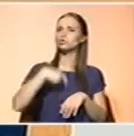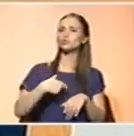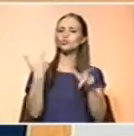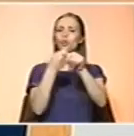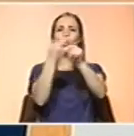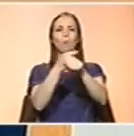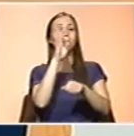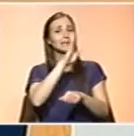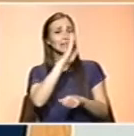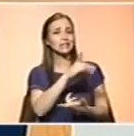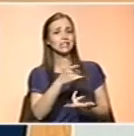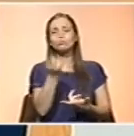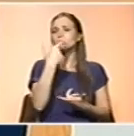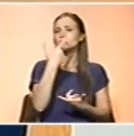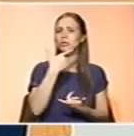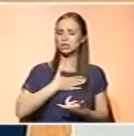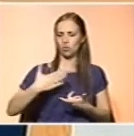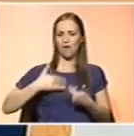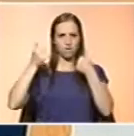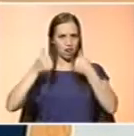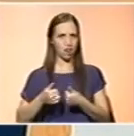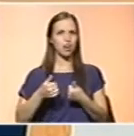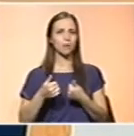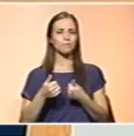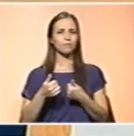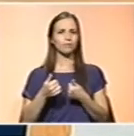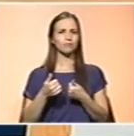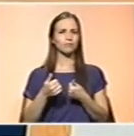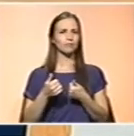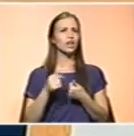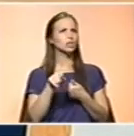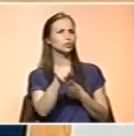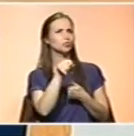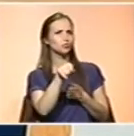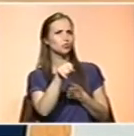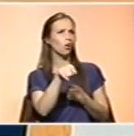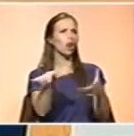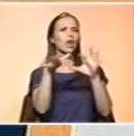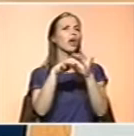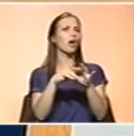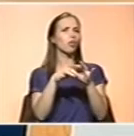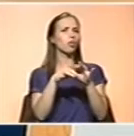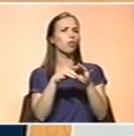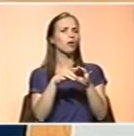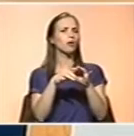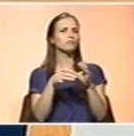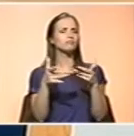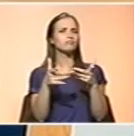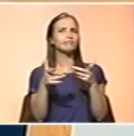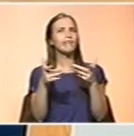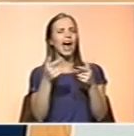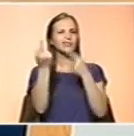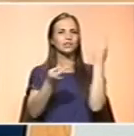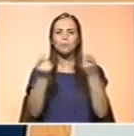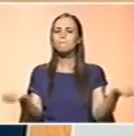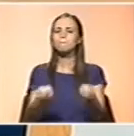mais tomar, mais saudável ficará, não tem muito a ver também com o tipo de promoção que se faz destes produtos, a